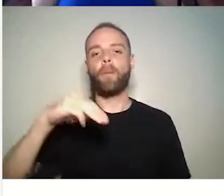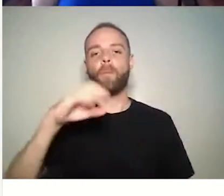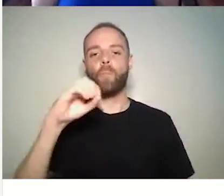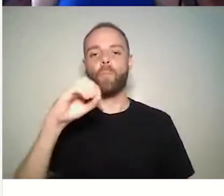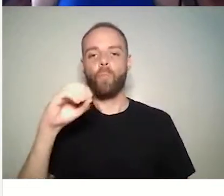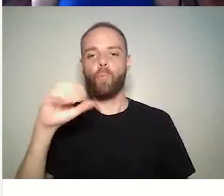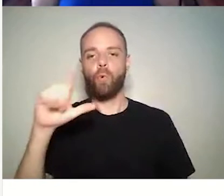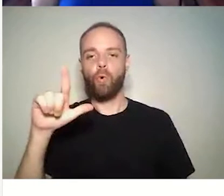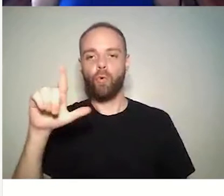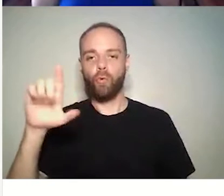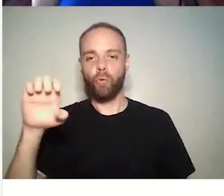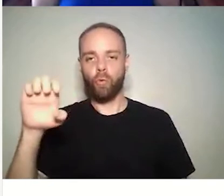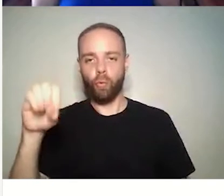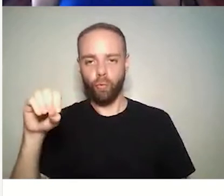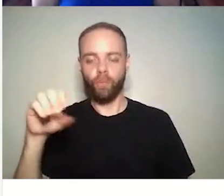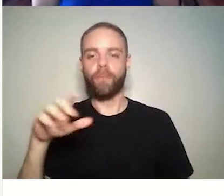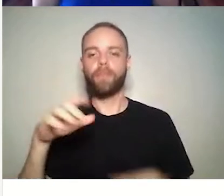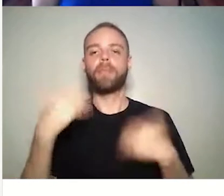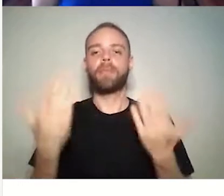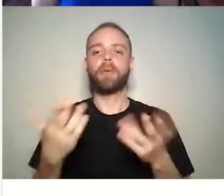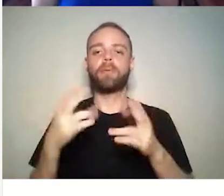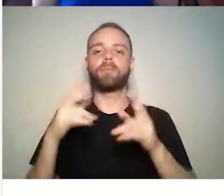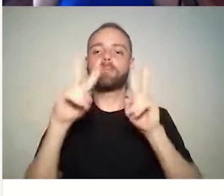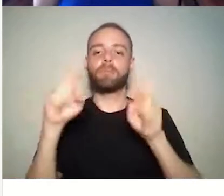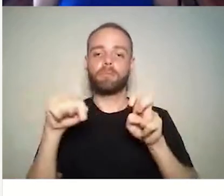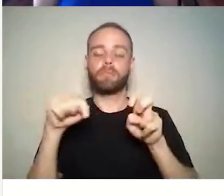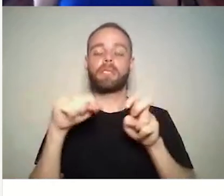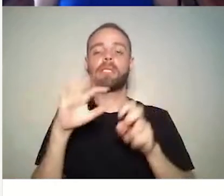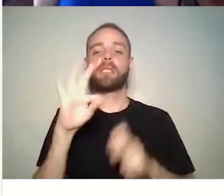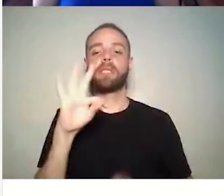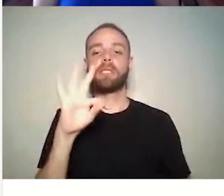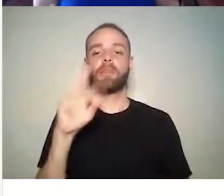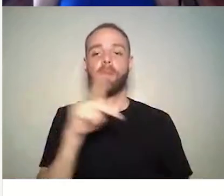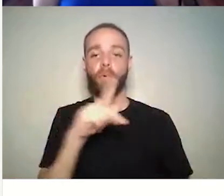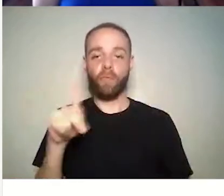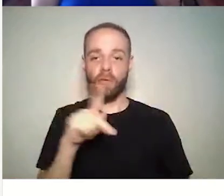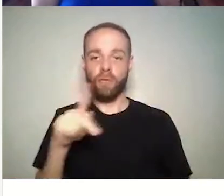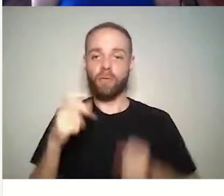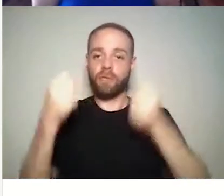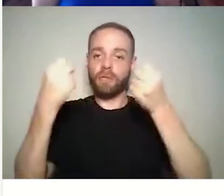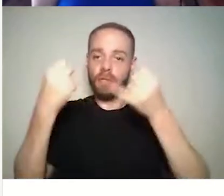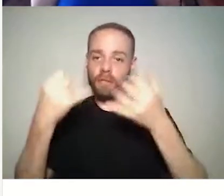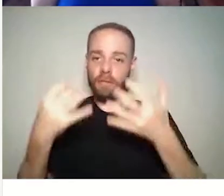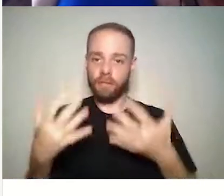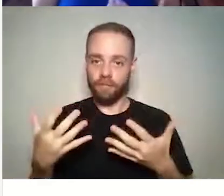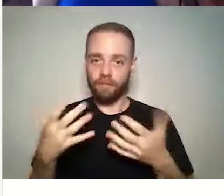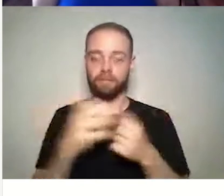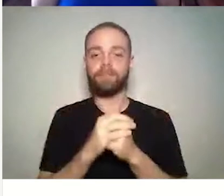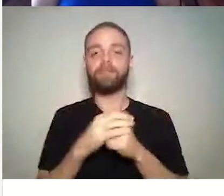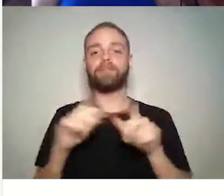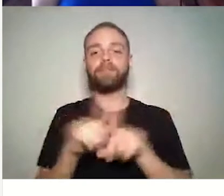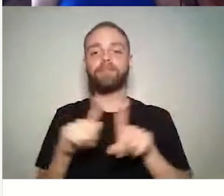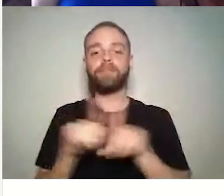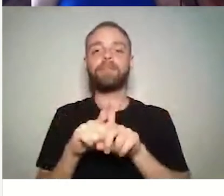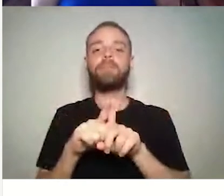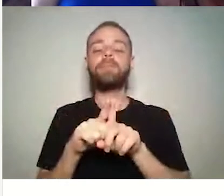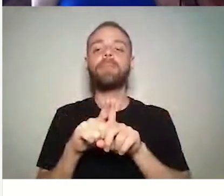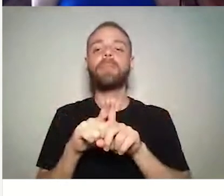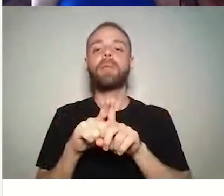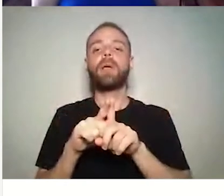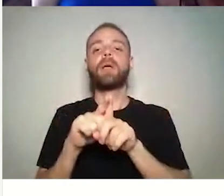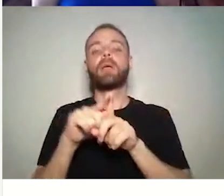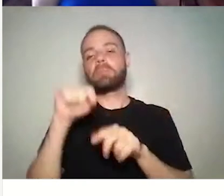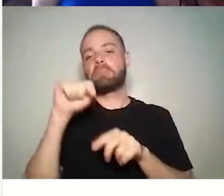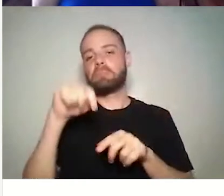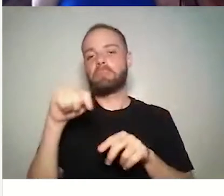a nossa proposta é que o professor Tiago fale, nesse primeiro momento, ele faça a sua exposição. Os professores podem ir fazendo